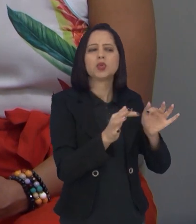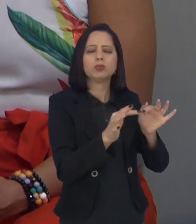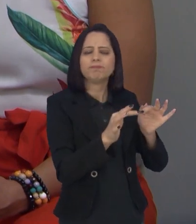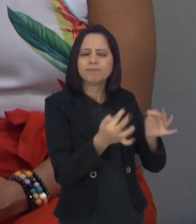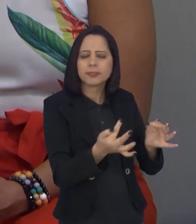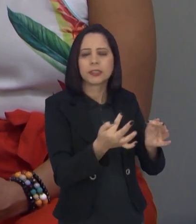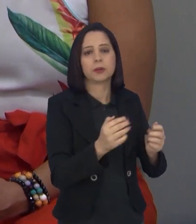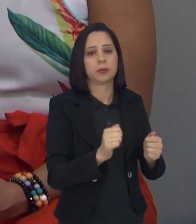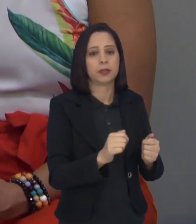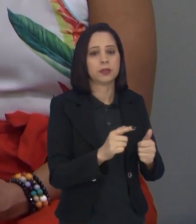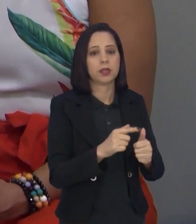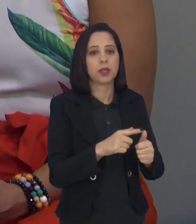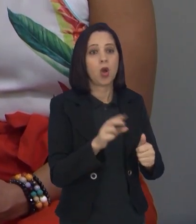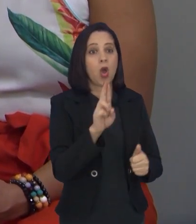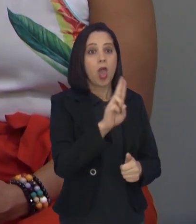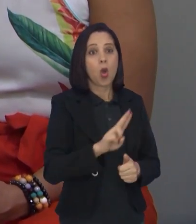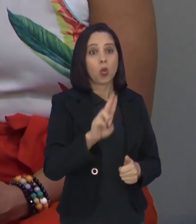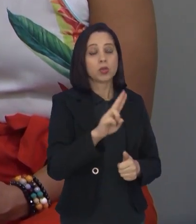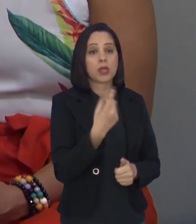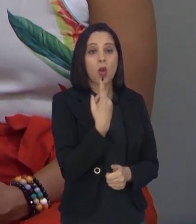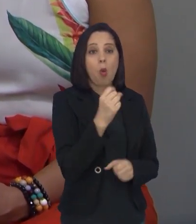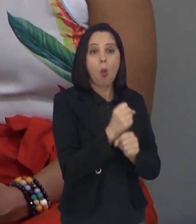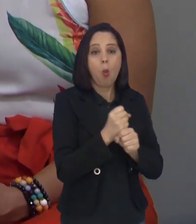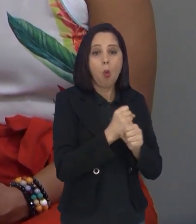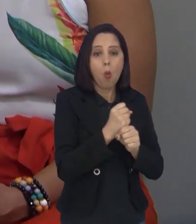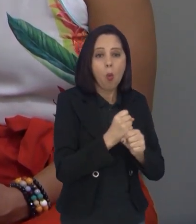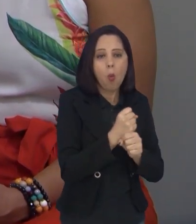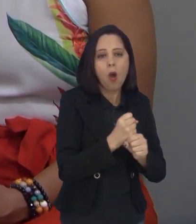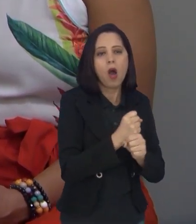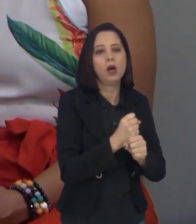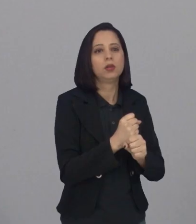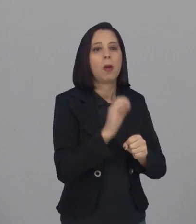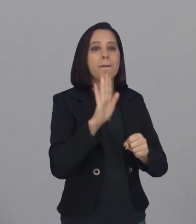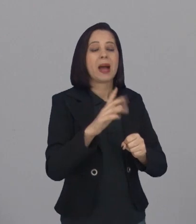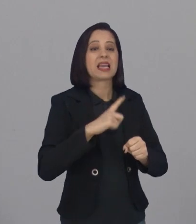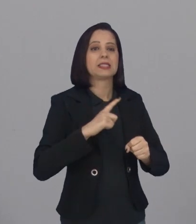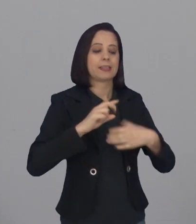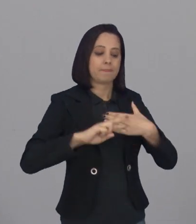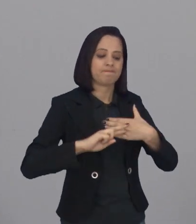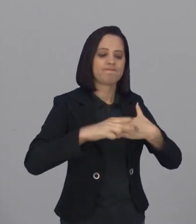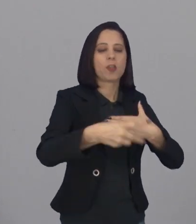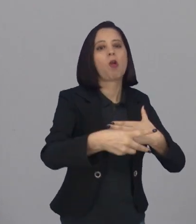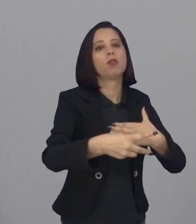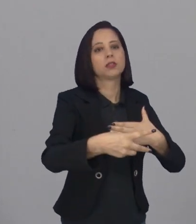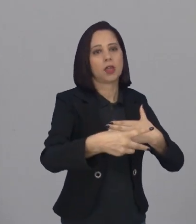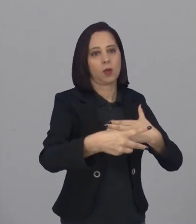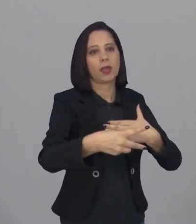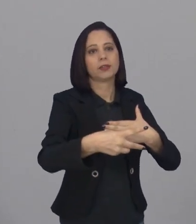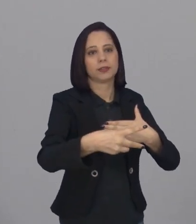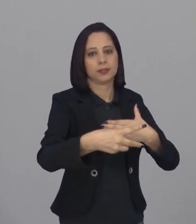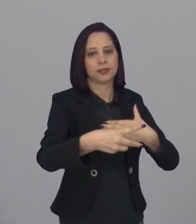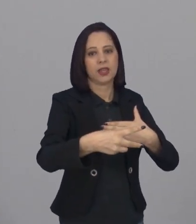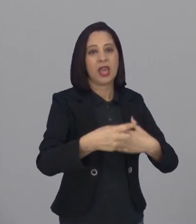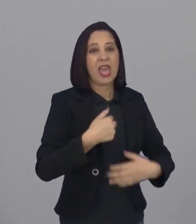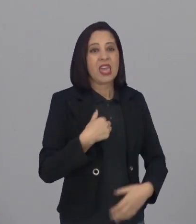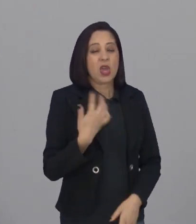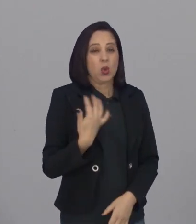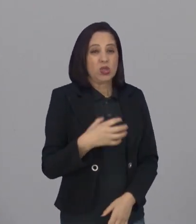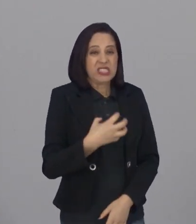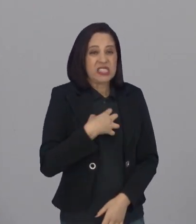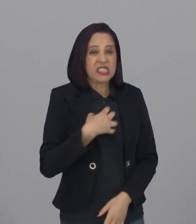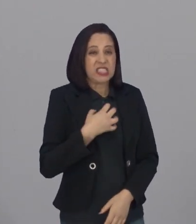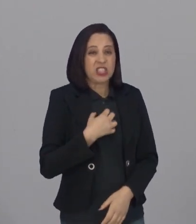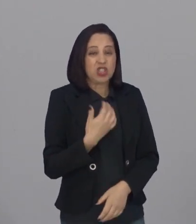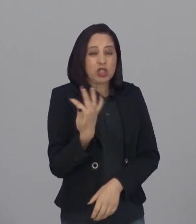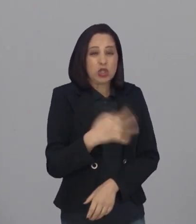a cada um. Eu tomei durante um ano, mas eu tive mais contralateral do que benefício. E a dor que eu sentia no meu braço,